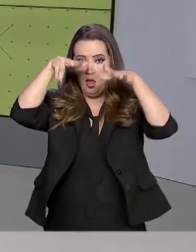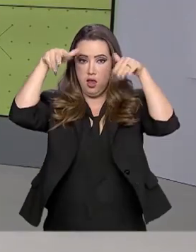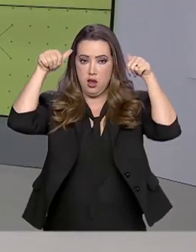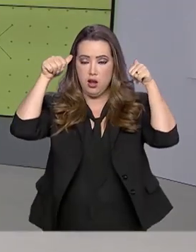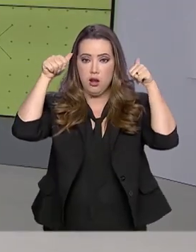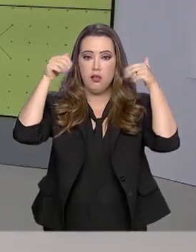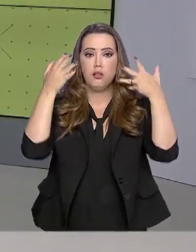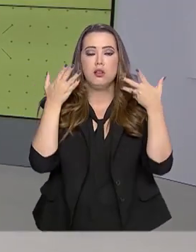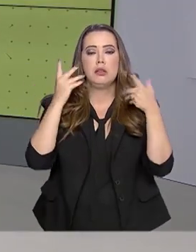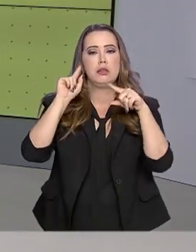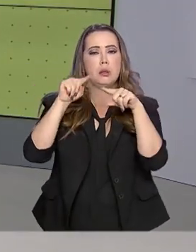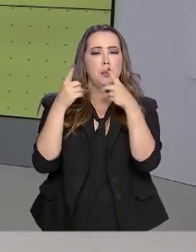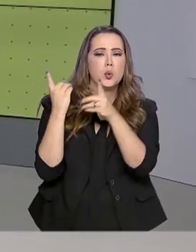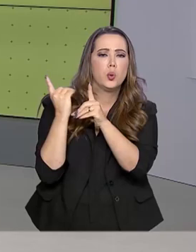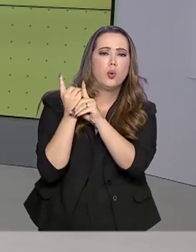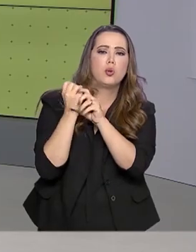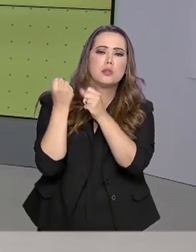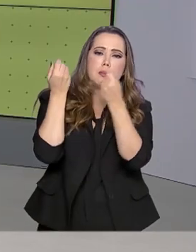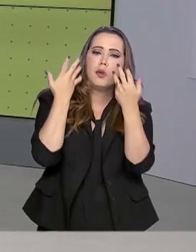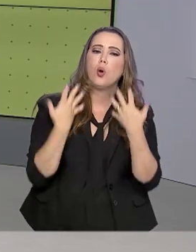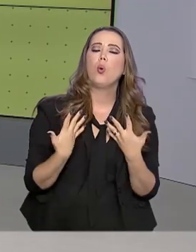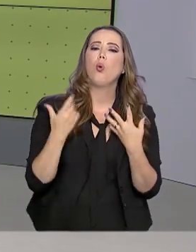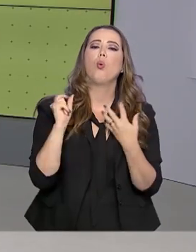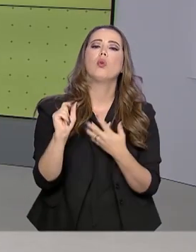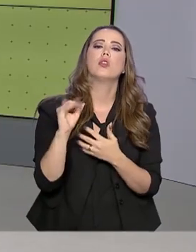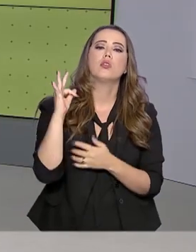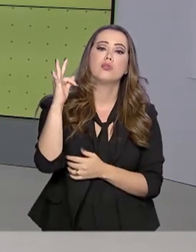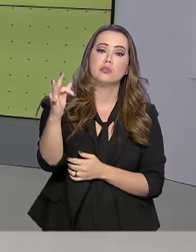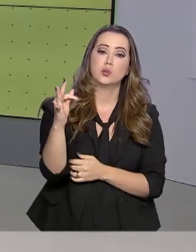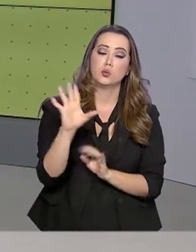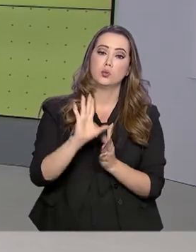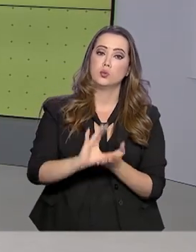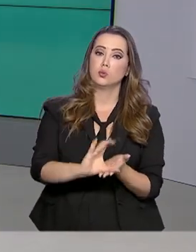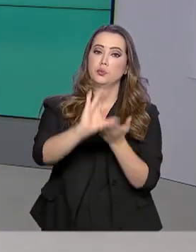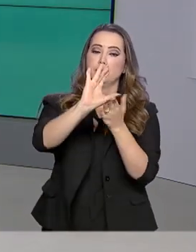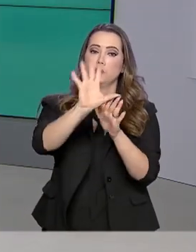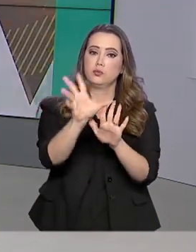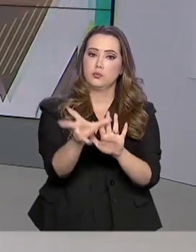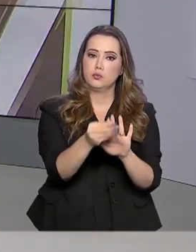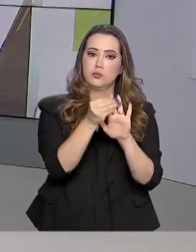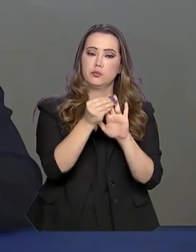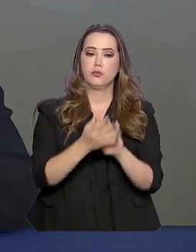Após o encontro, Mourão explicou quais os próximos passos do Conselho da Amazônia.